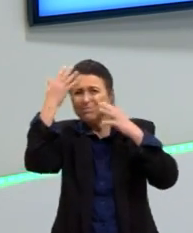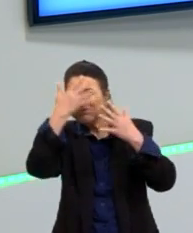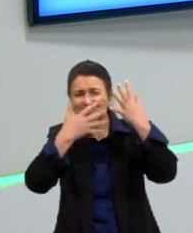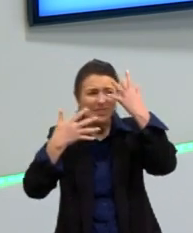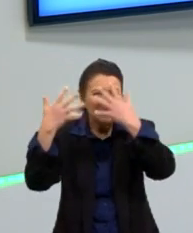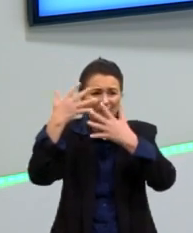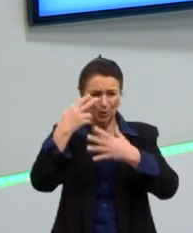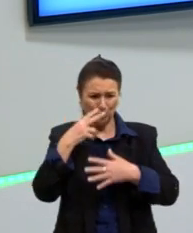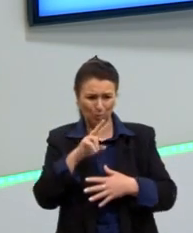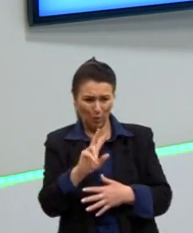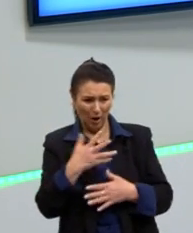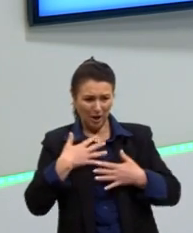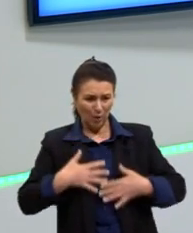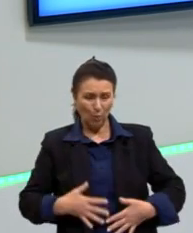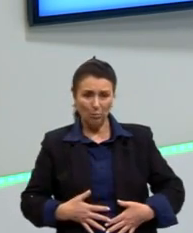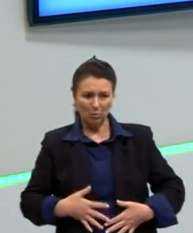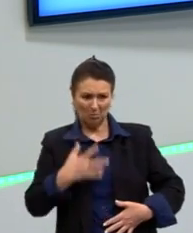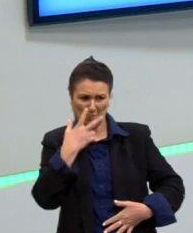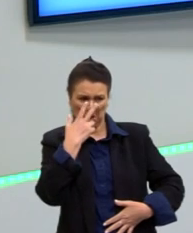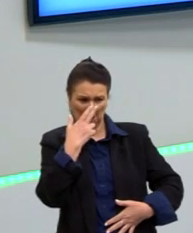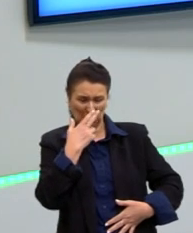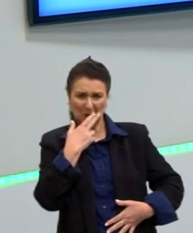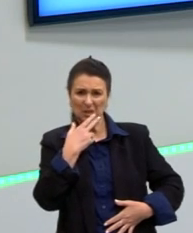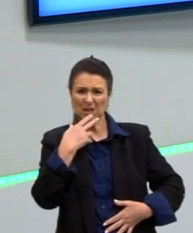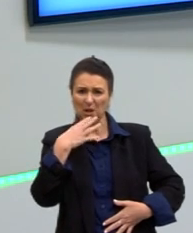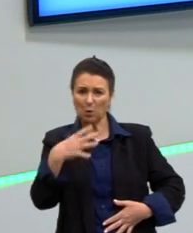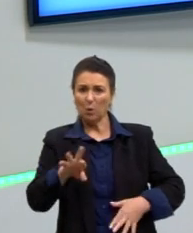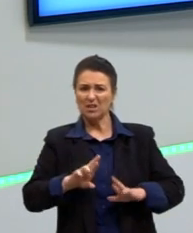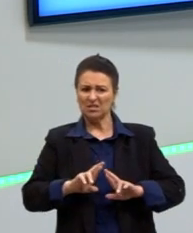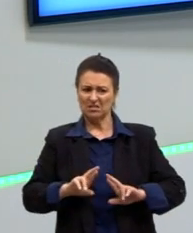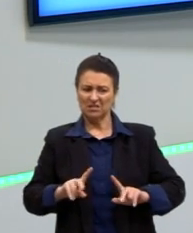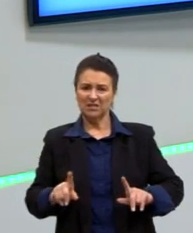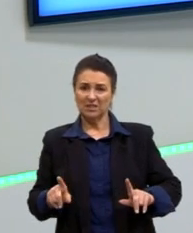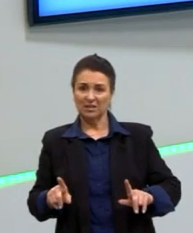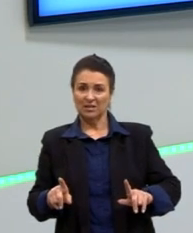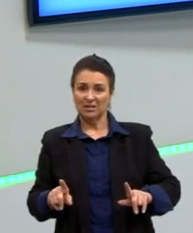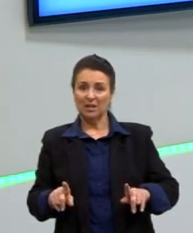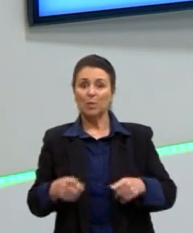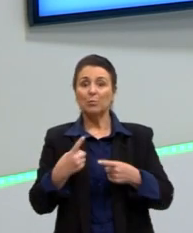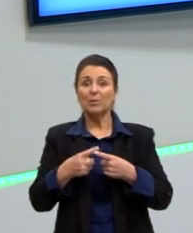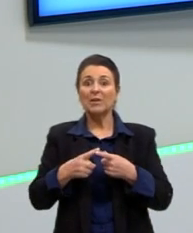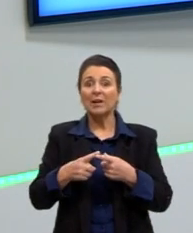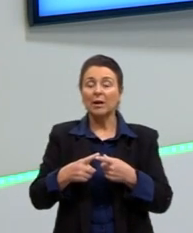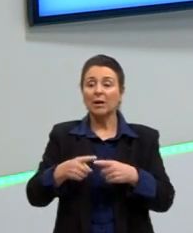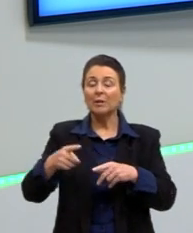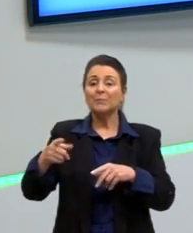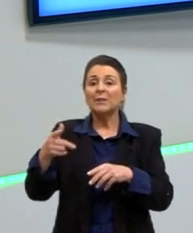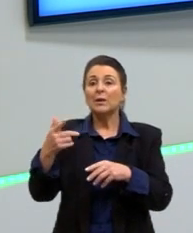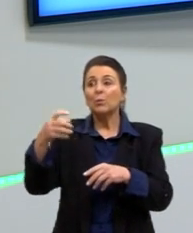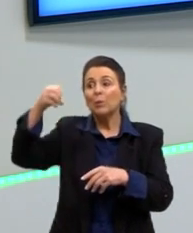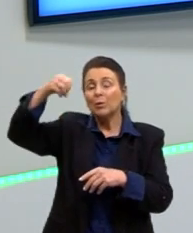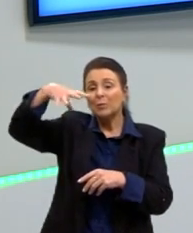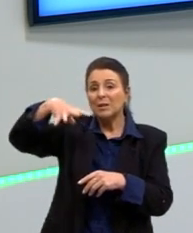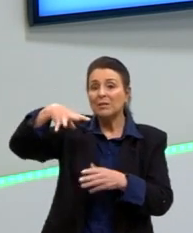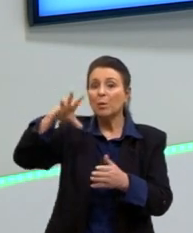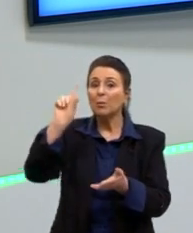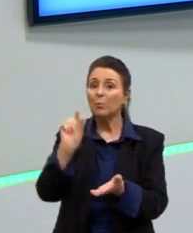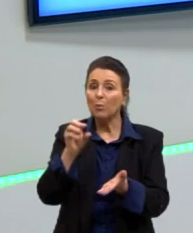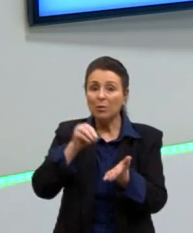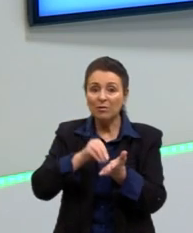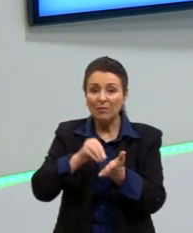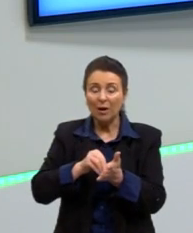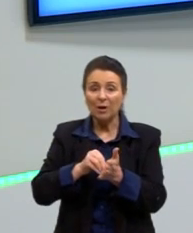roupa, ela pode parecer de outra cor. Isso quer dizer, então, que ela está recebendo certo tipo de iluminação, certas